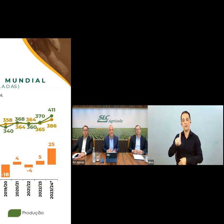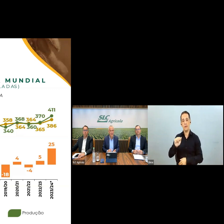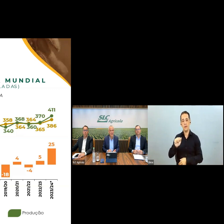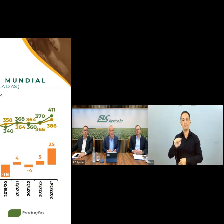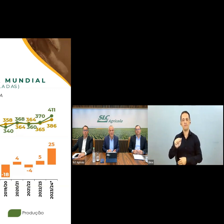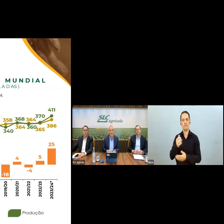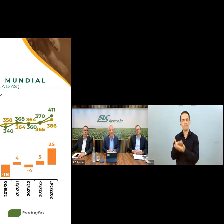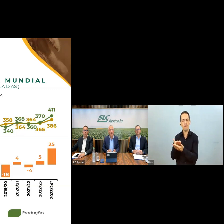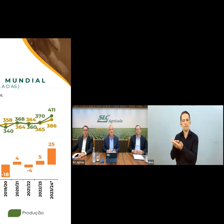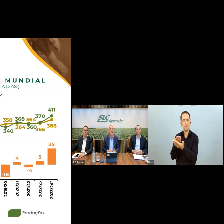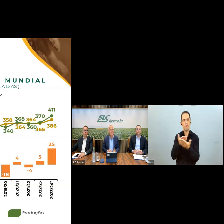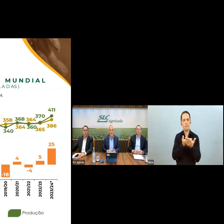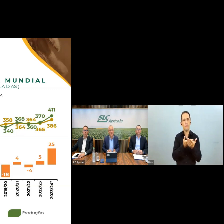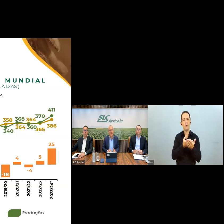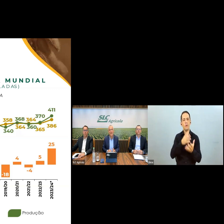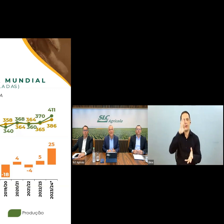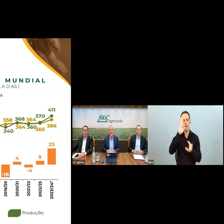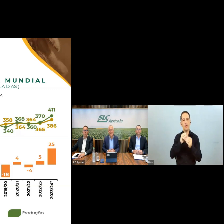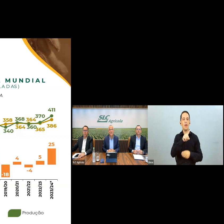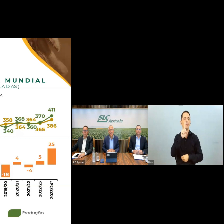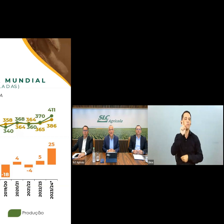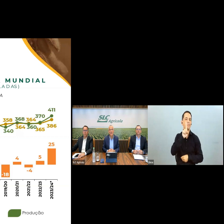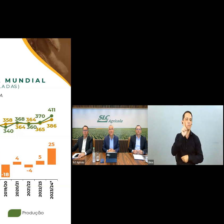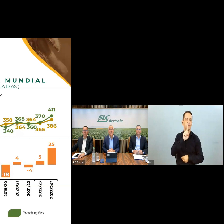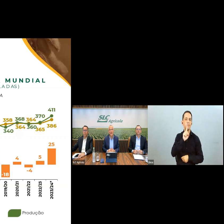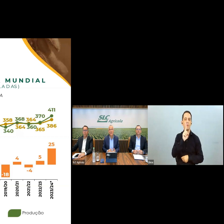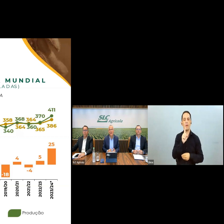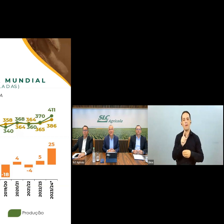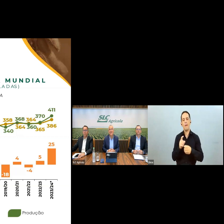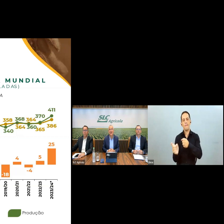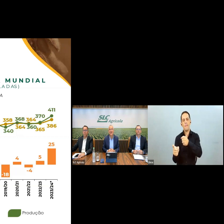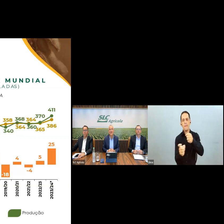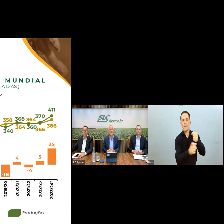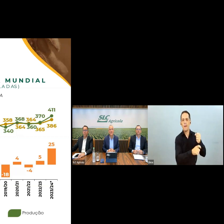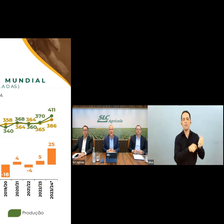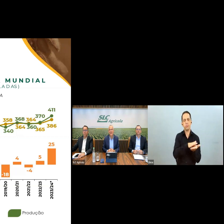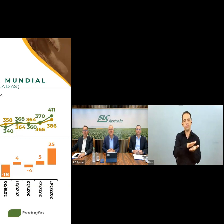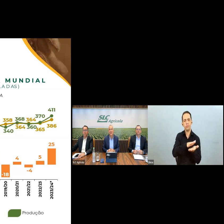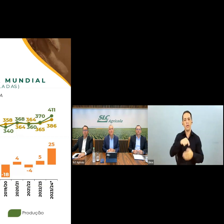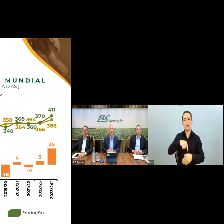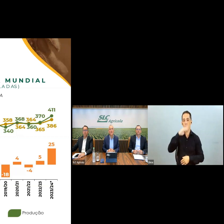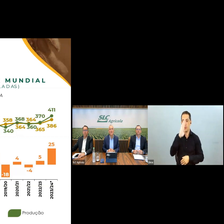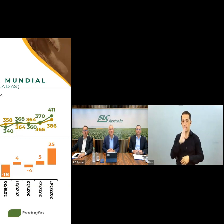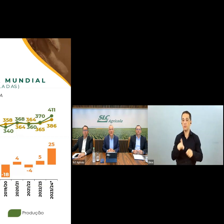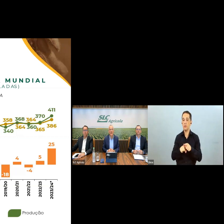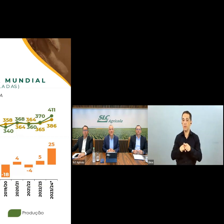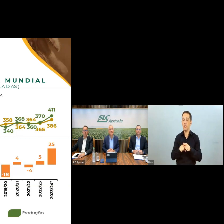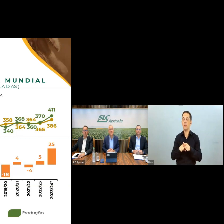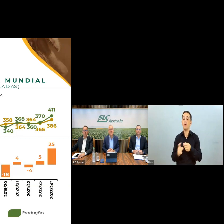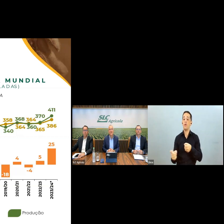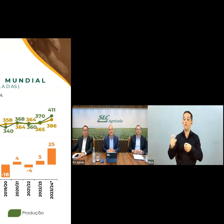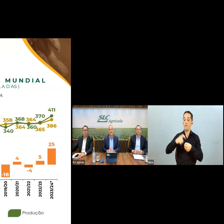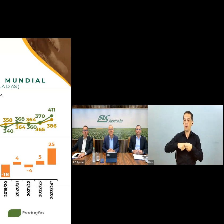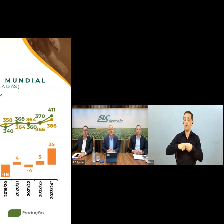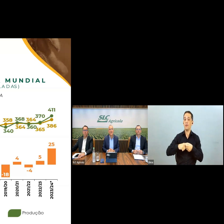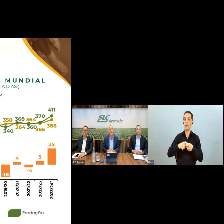nos Estados Unidos, Brasil e Argentina, voltando para o patamar de 48 milhões de toneladas